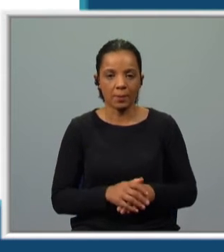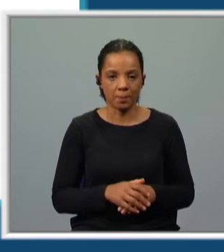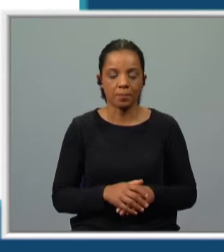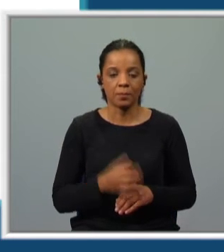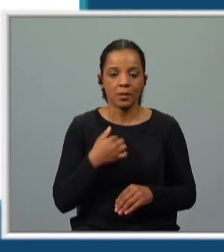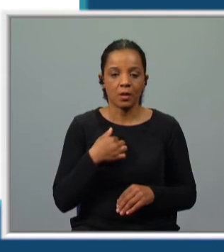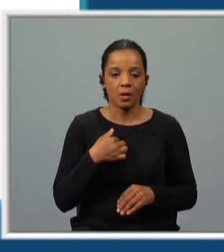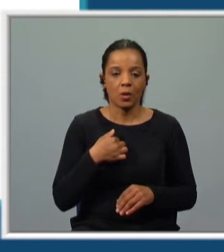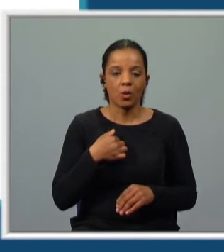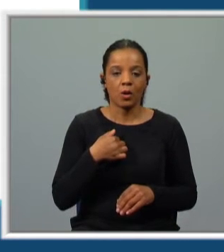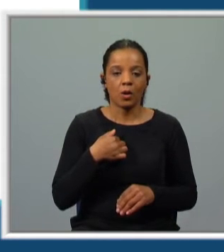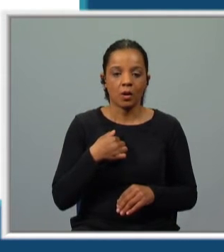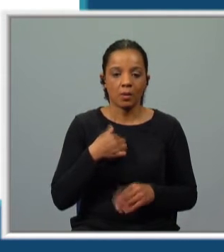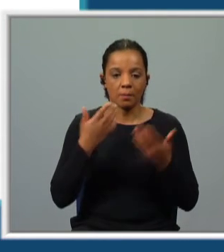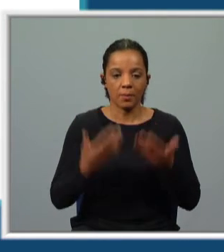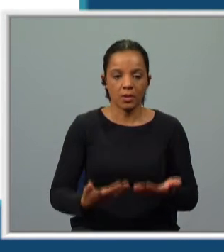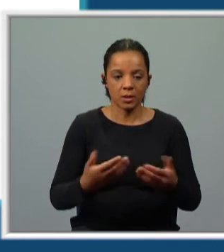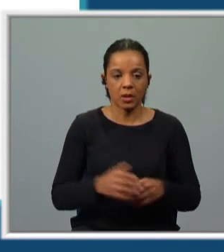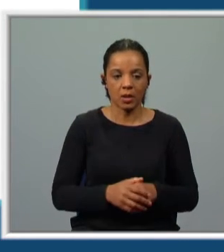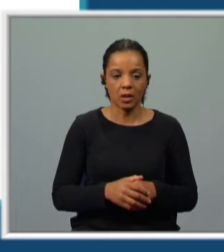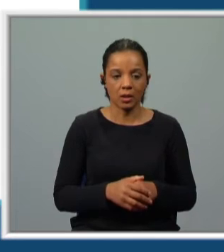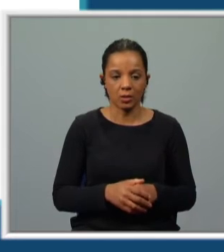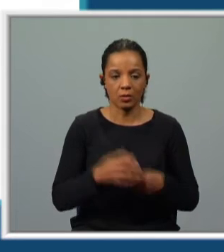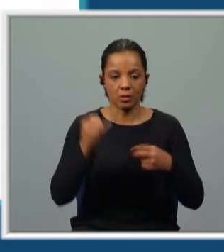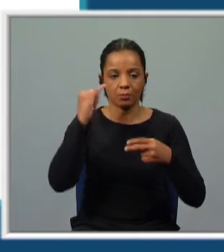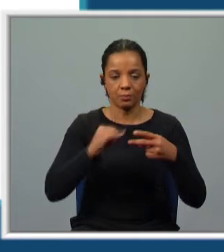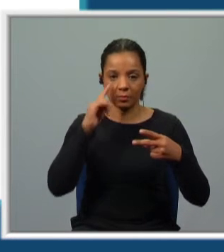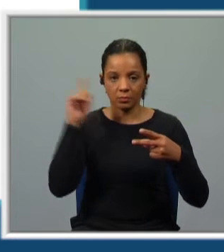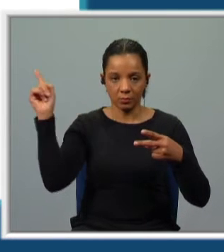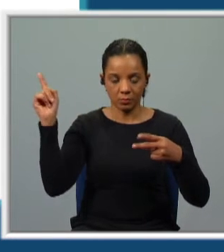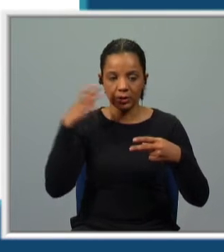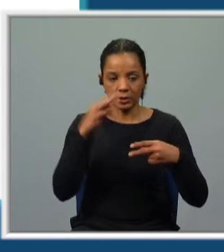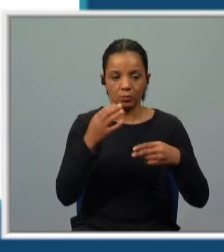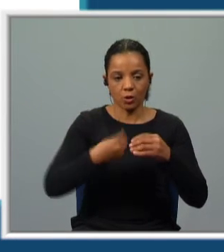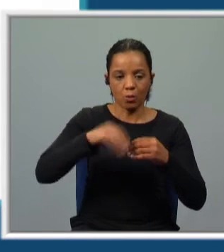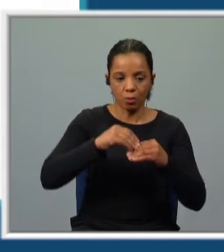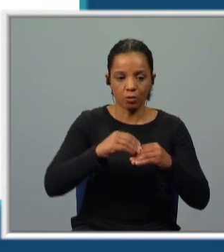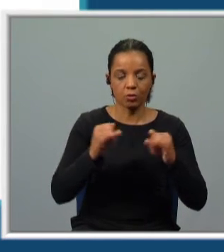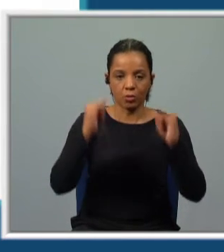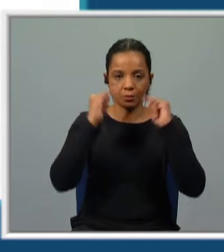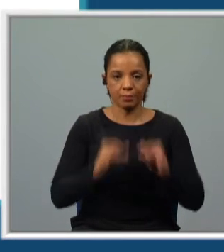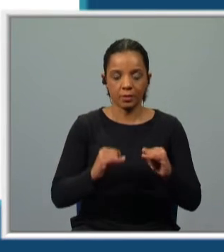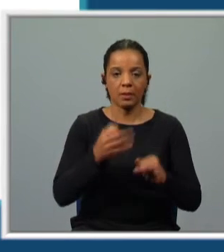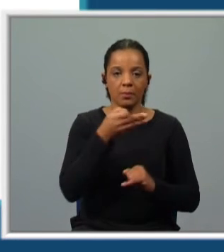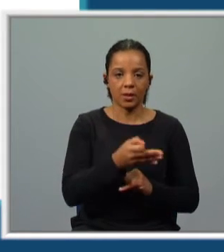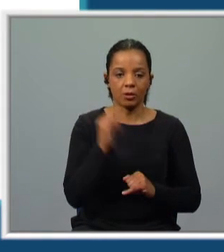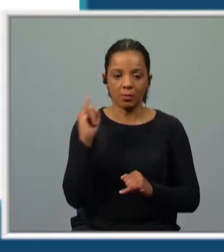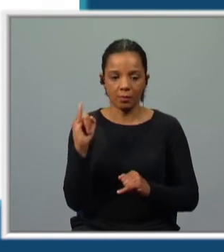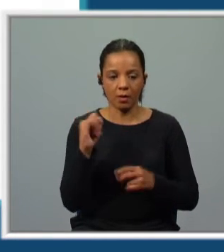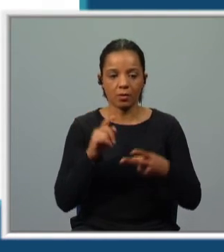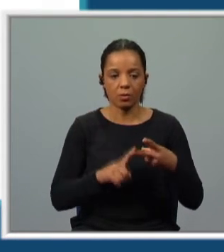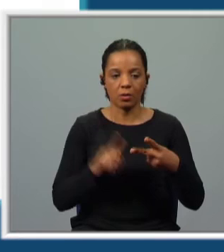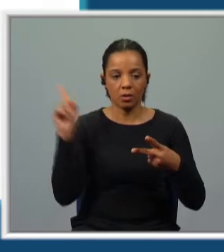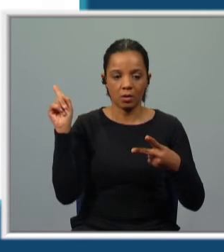Eu canto o presente, eu cantei e eu tenho cantado o pretérito perfeito, simples e composto. Eu cantava o pretérito imperfeito.